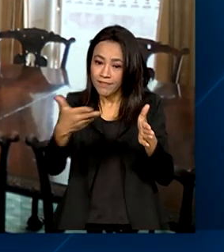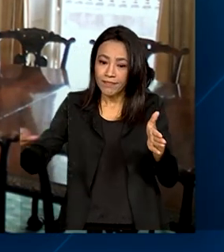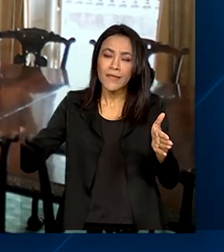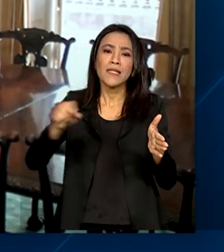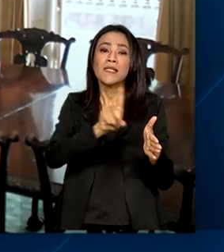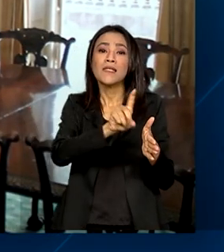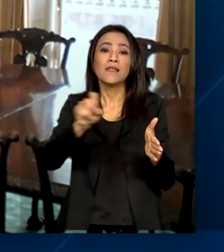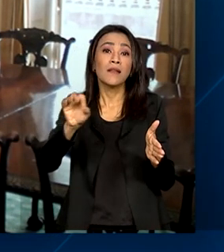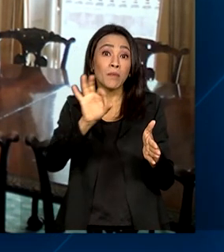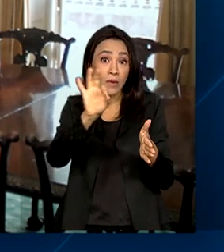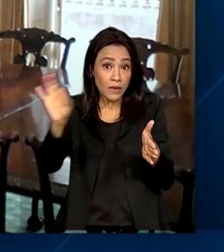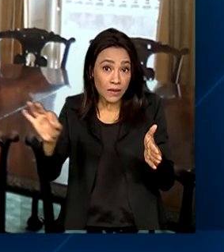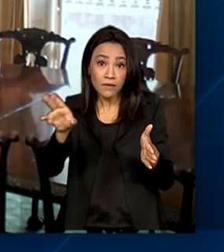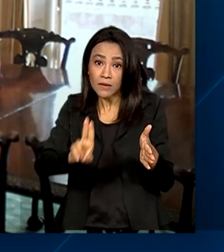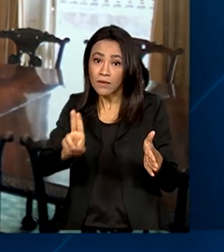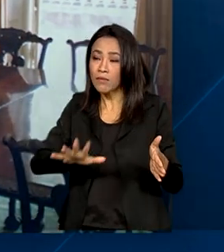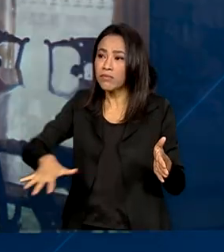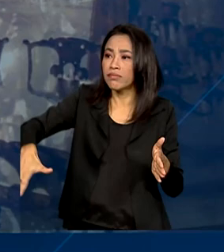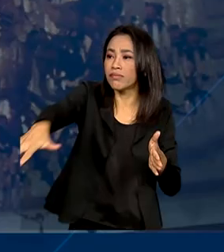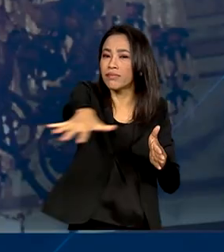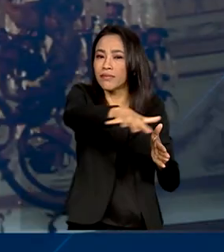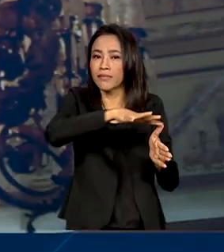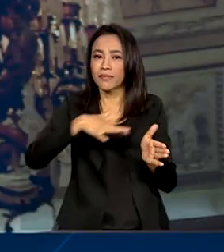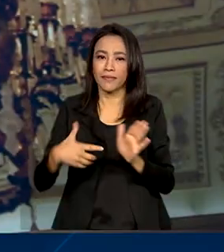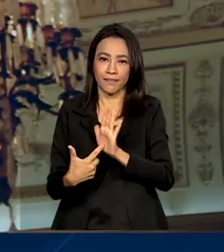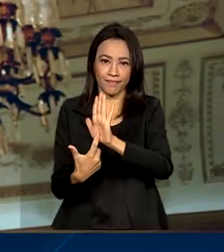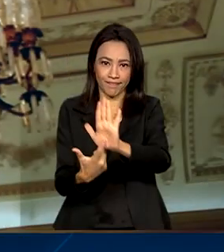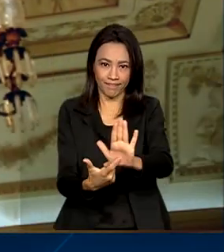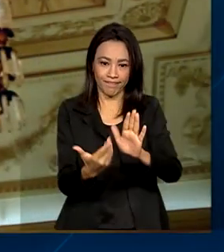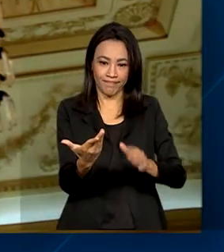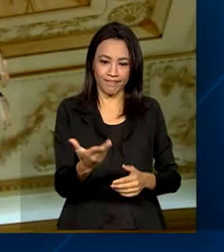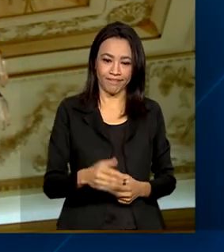% das edificações do Palácio. Música